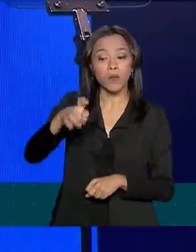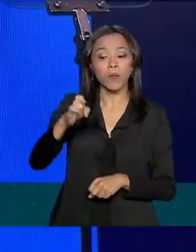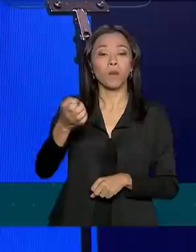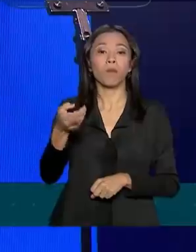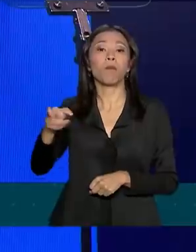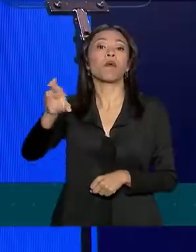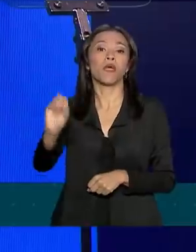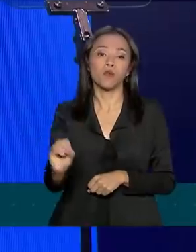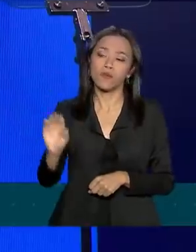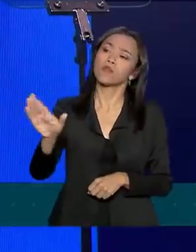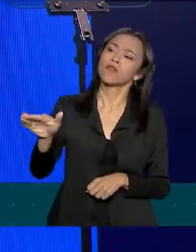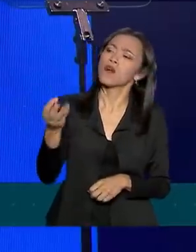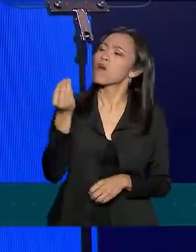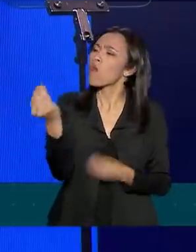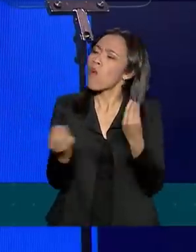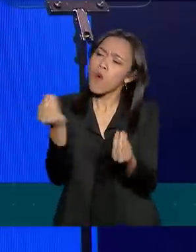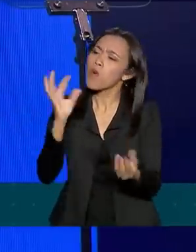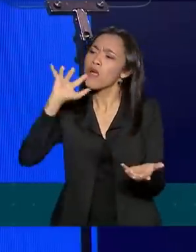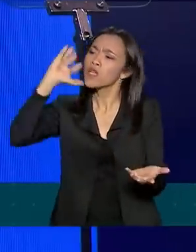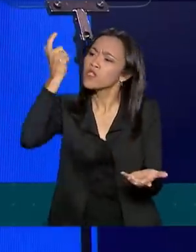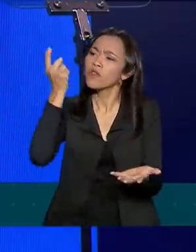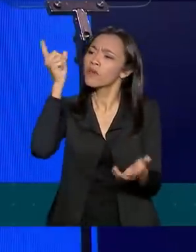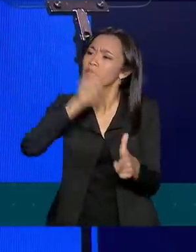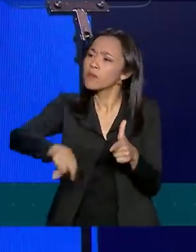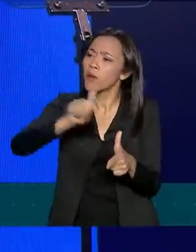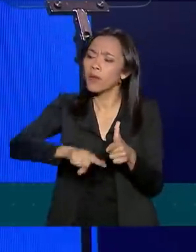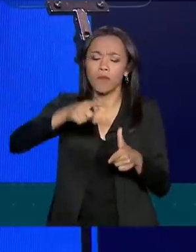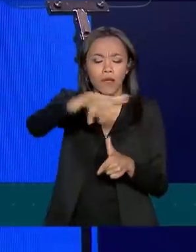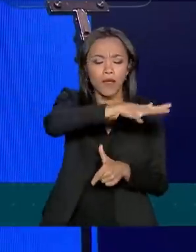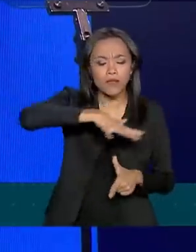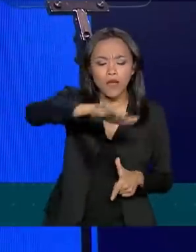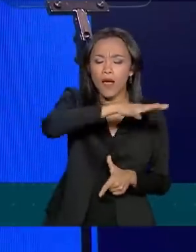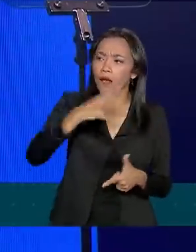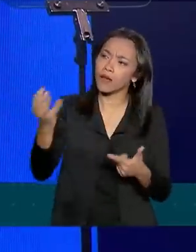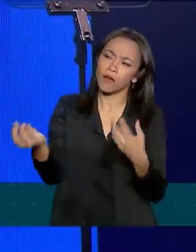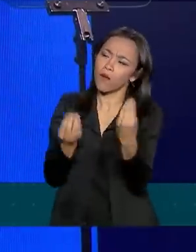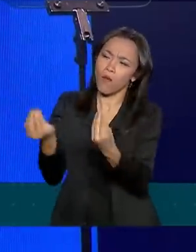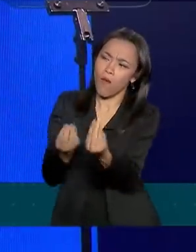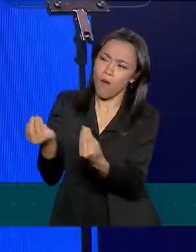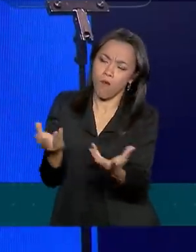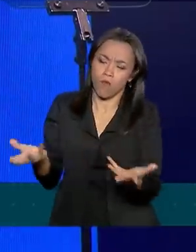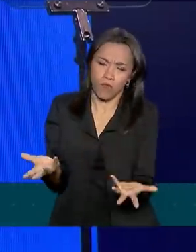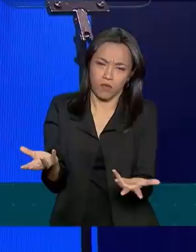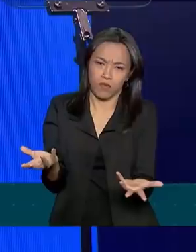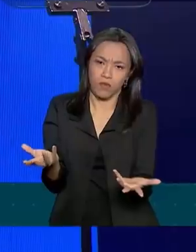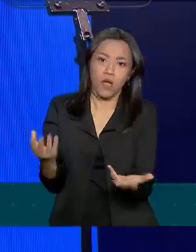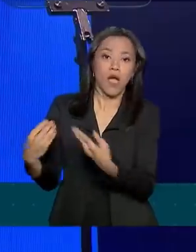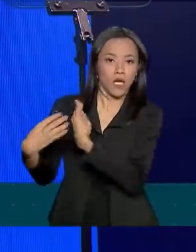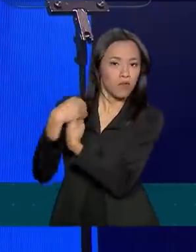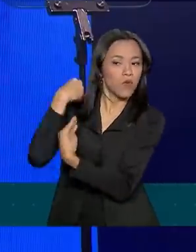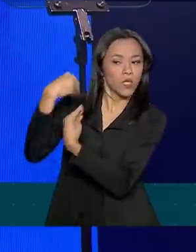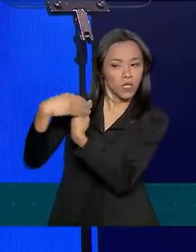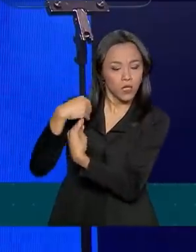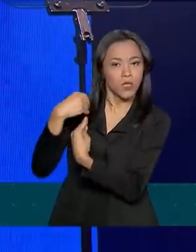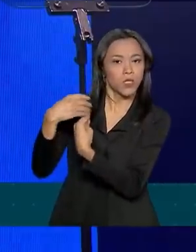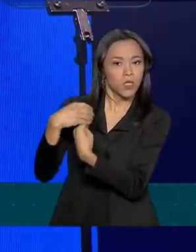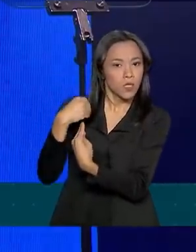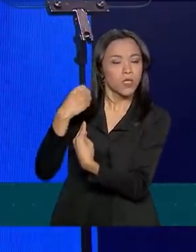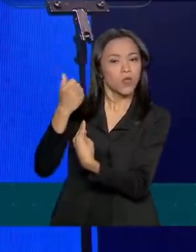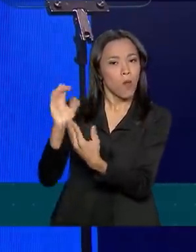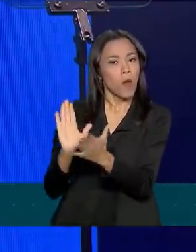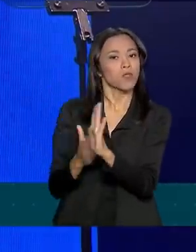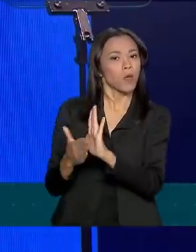Pedro, o a pode fazer para esse setor? Ele me deu algumas direções, algumas propostas.